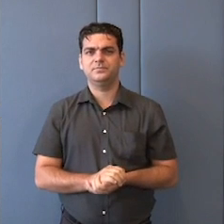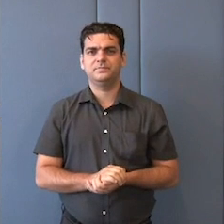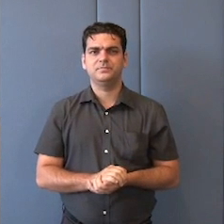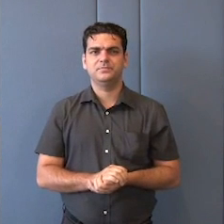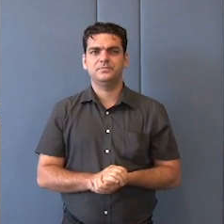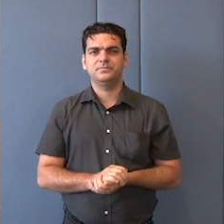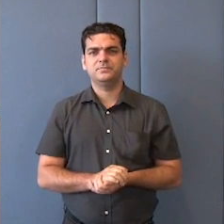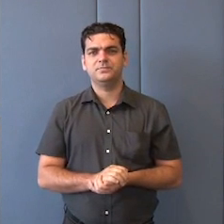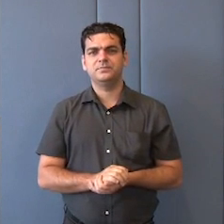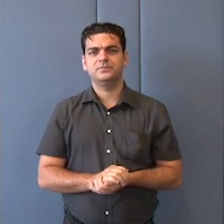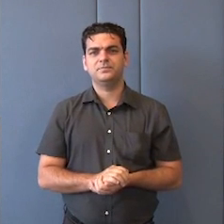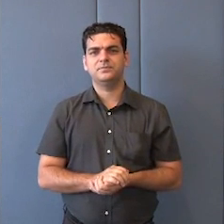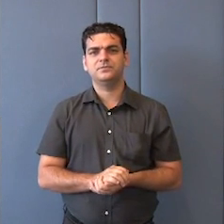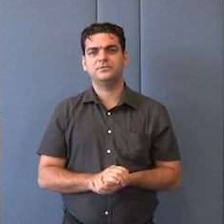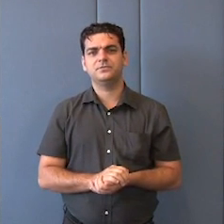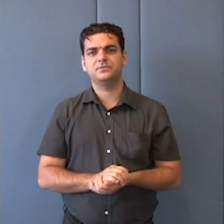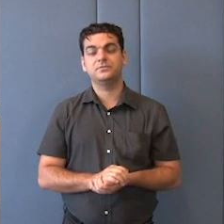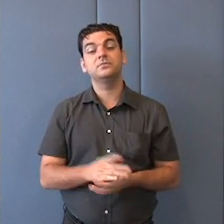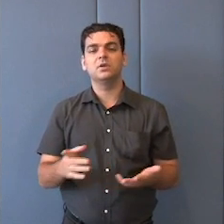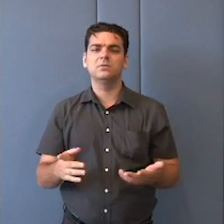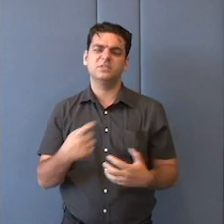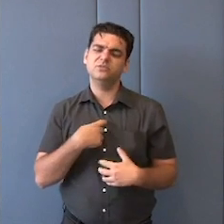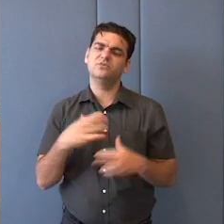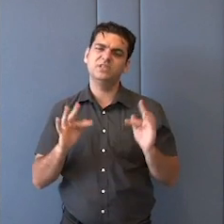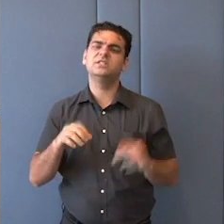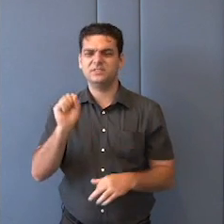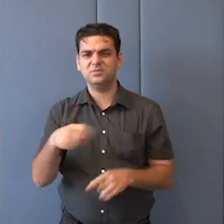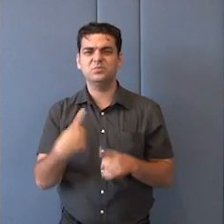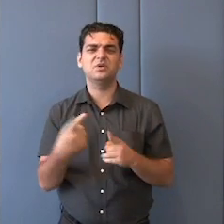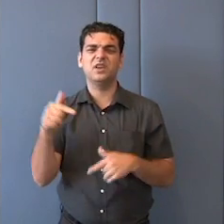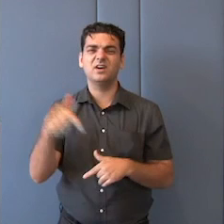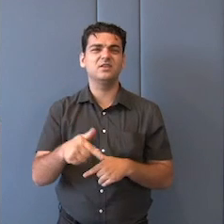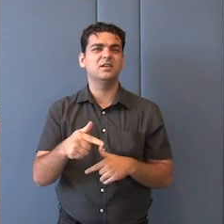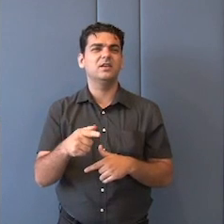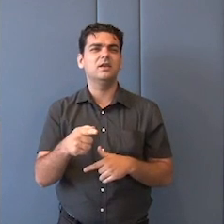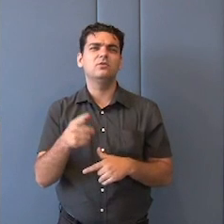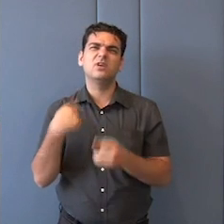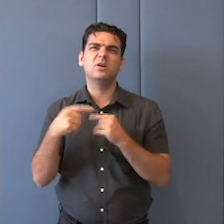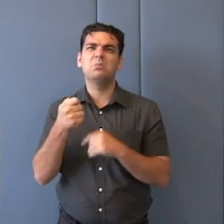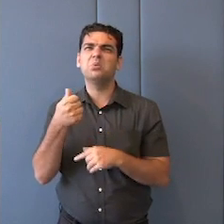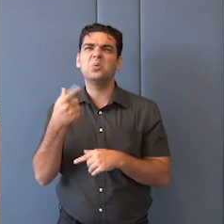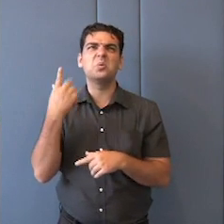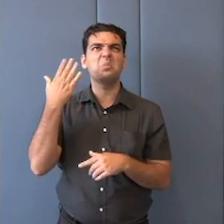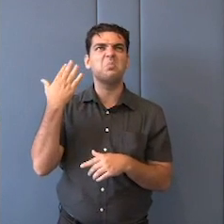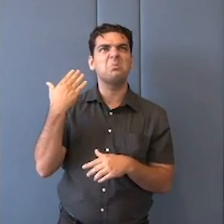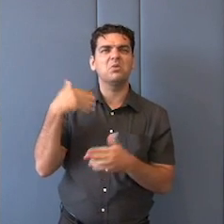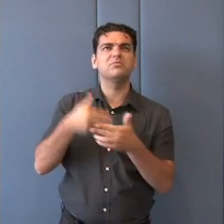E, antes de mais nada, a alegria renovada de estar aqui no Rio Branco, tive aqui há poucos dias, chefe da